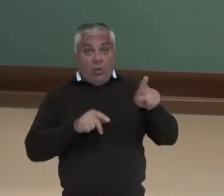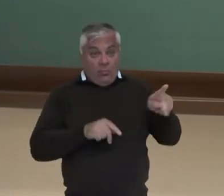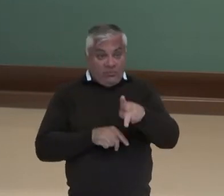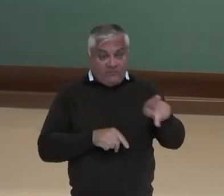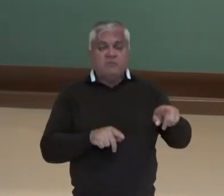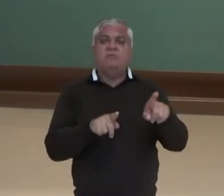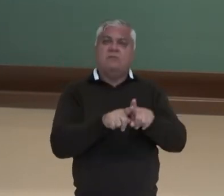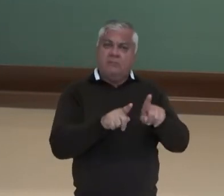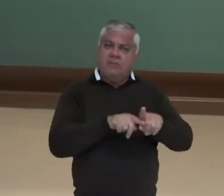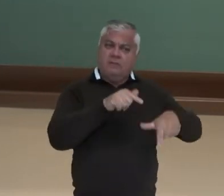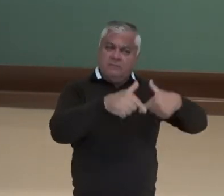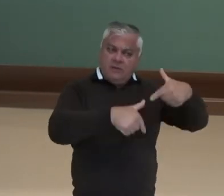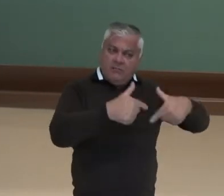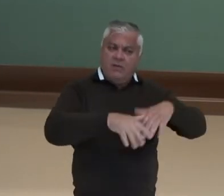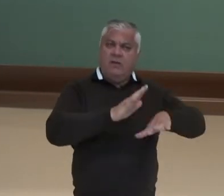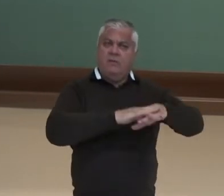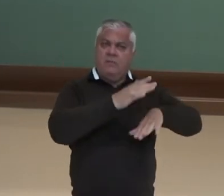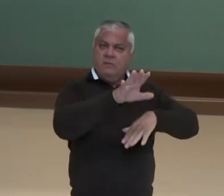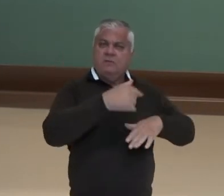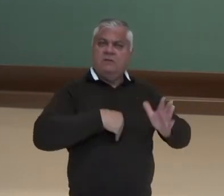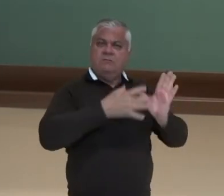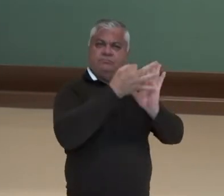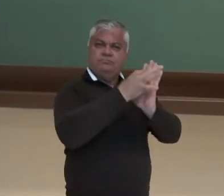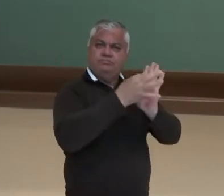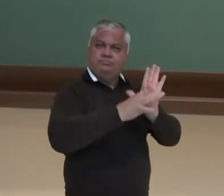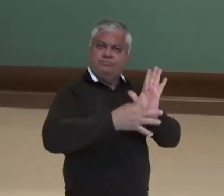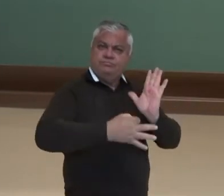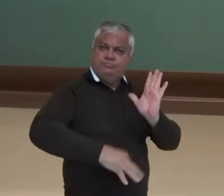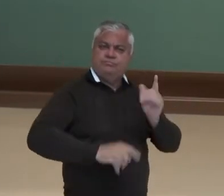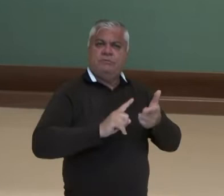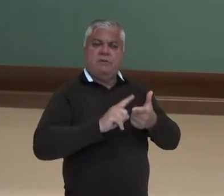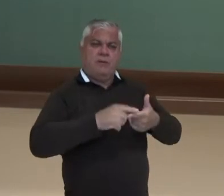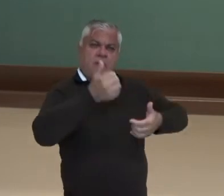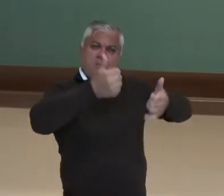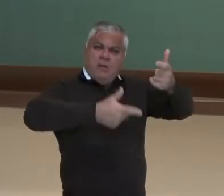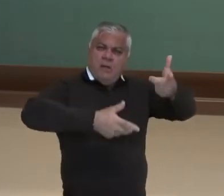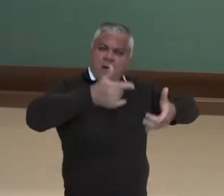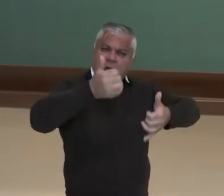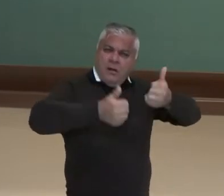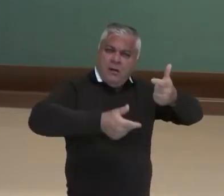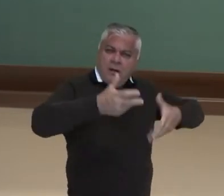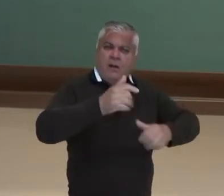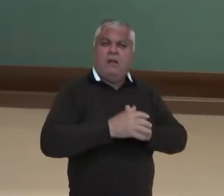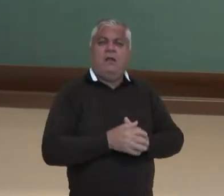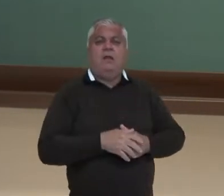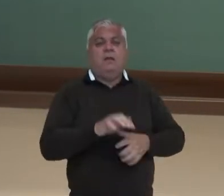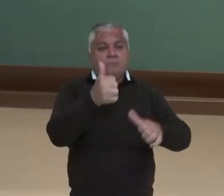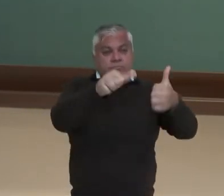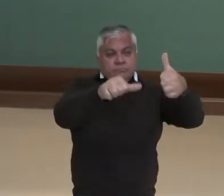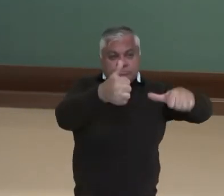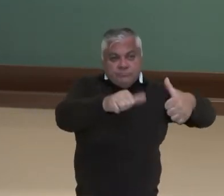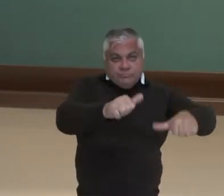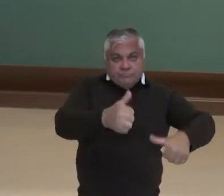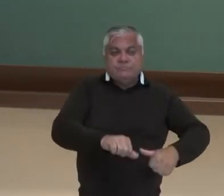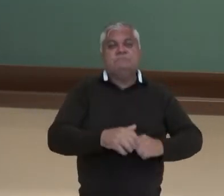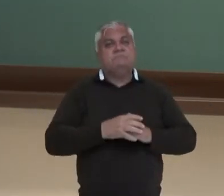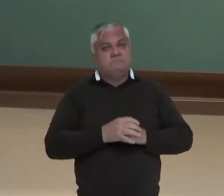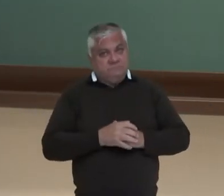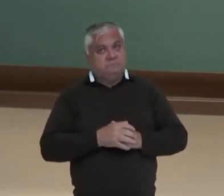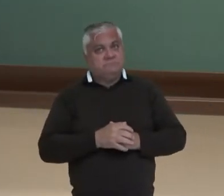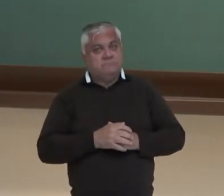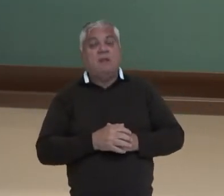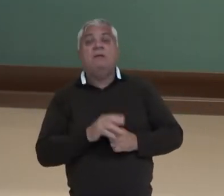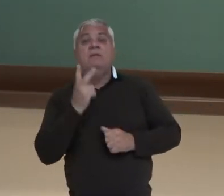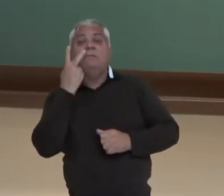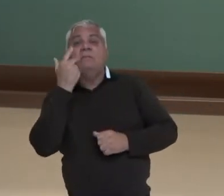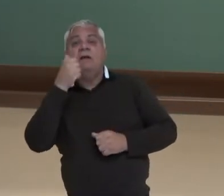Suas incumbências de corrigir provas, né? De explicar, né? De avaliar, enfim, né? Os pais